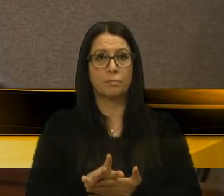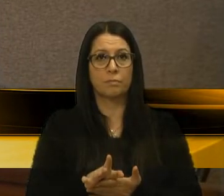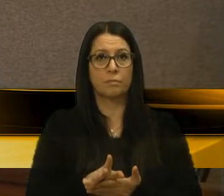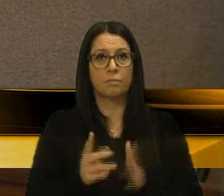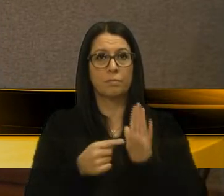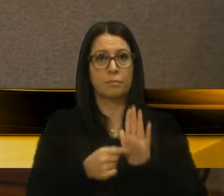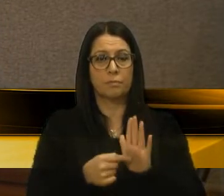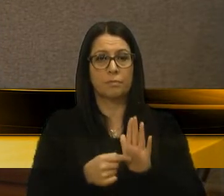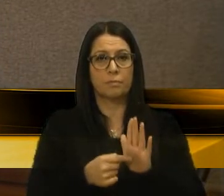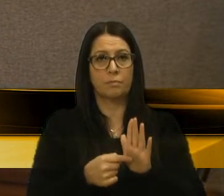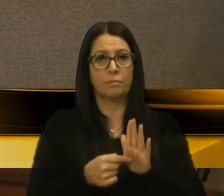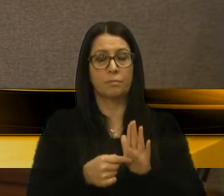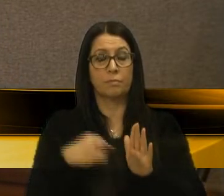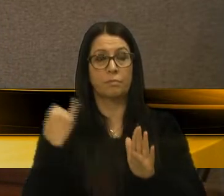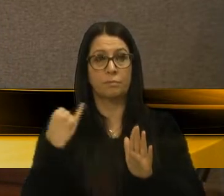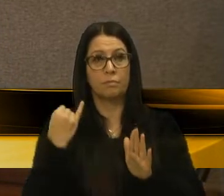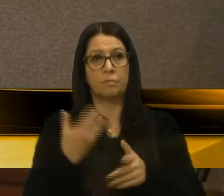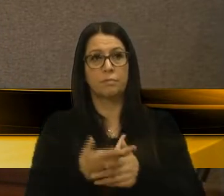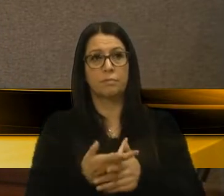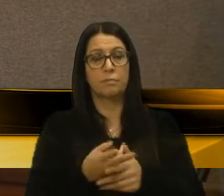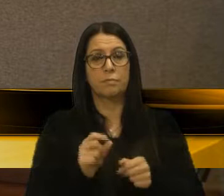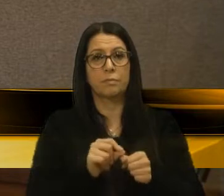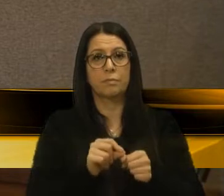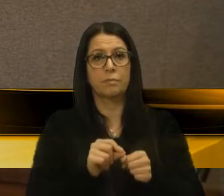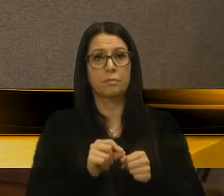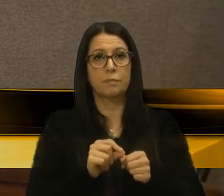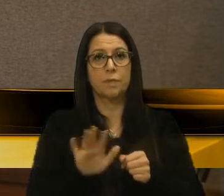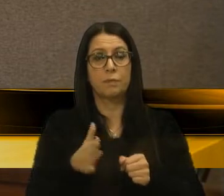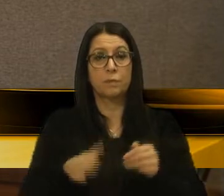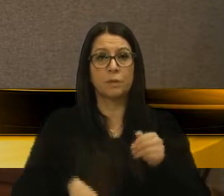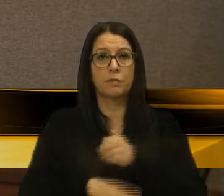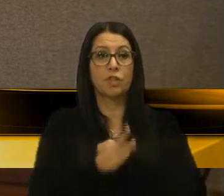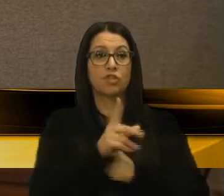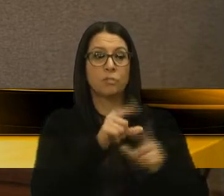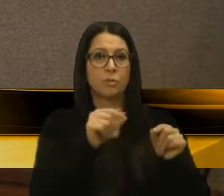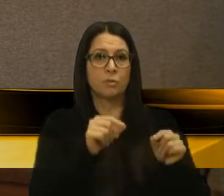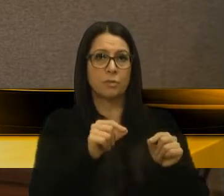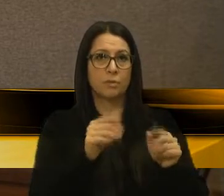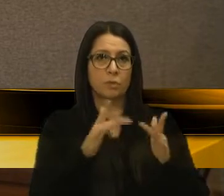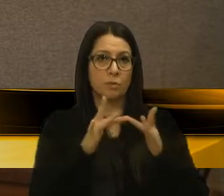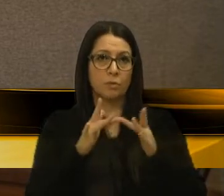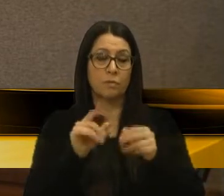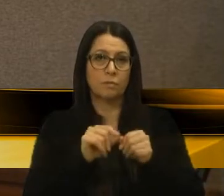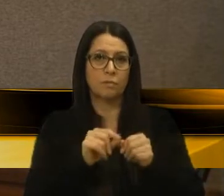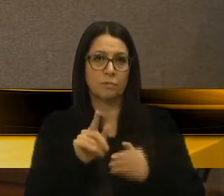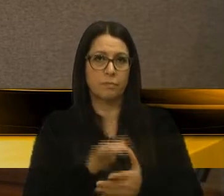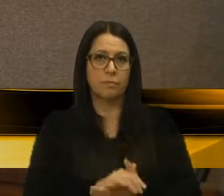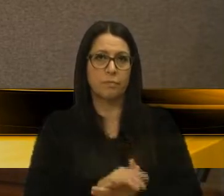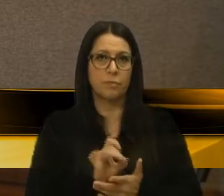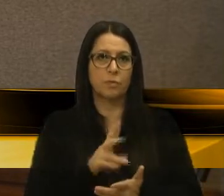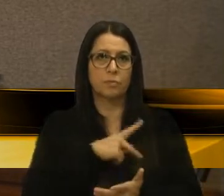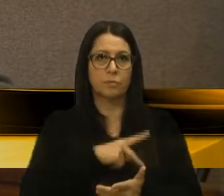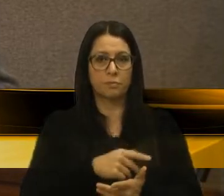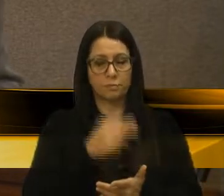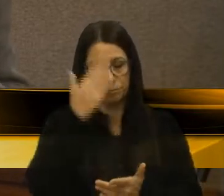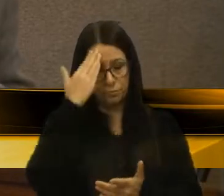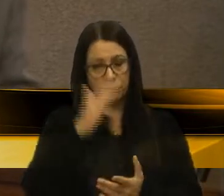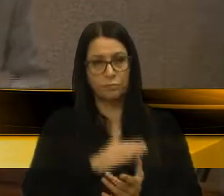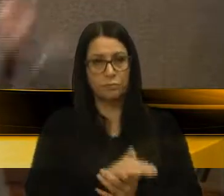trazer a importância que se faz, às vezes, uma viagem a Brasília e os contatos que se fazem lá. É isso, senhor presidente. Muito obrigado. Obrigado.